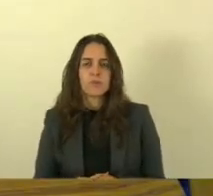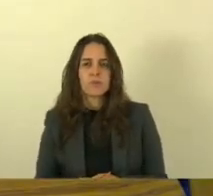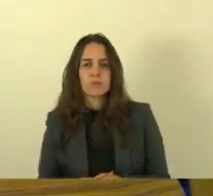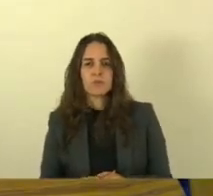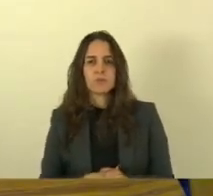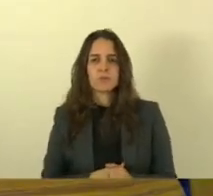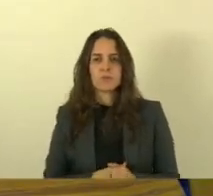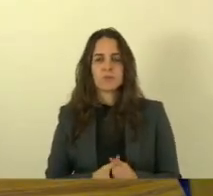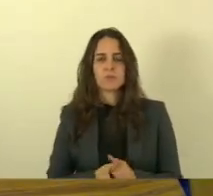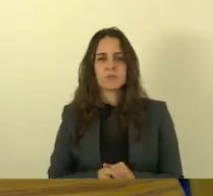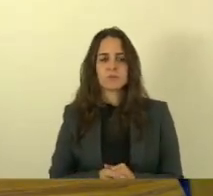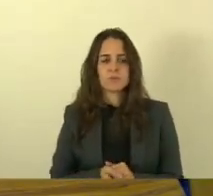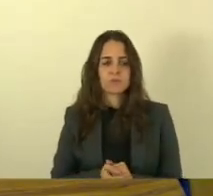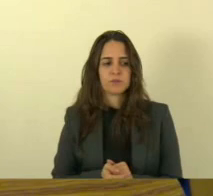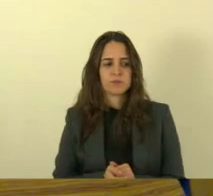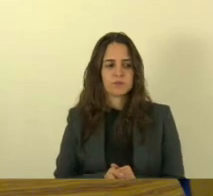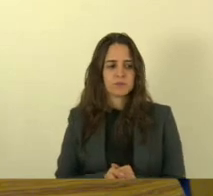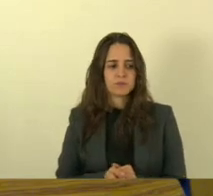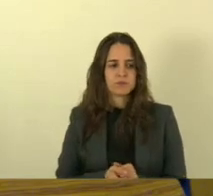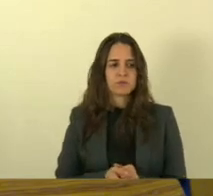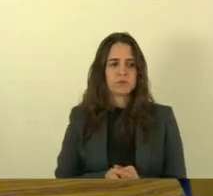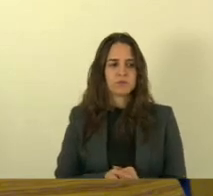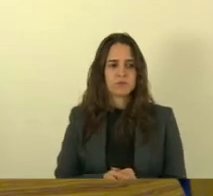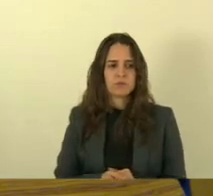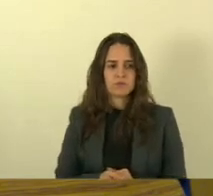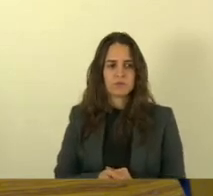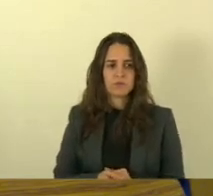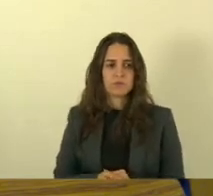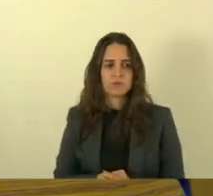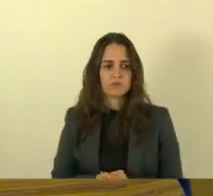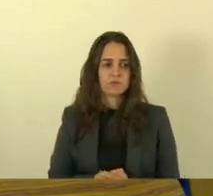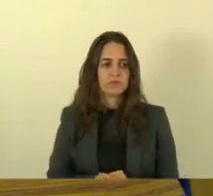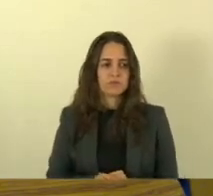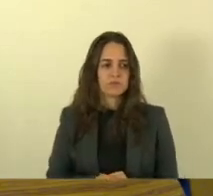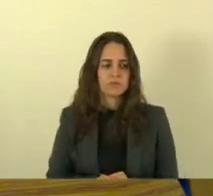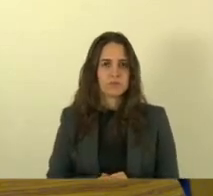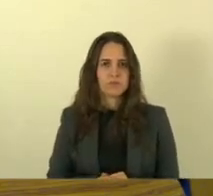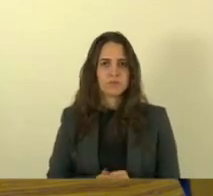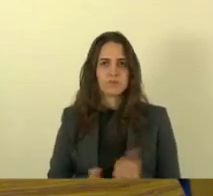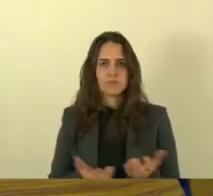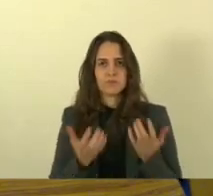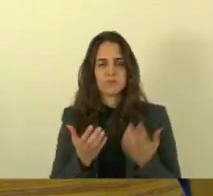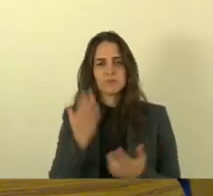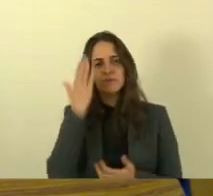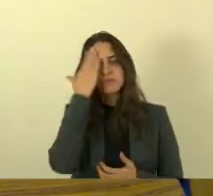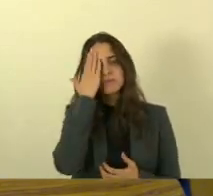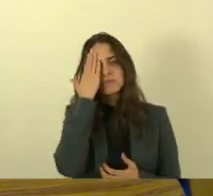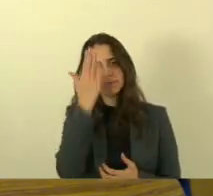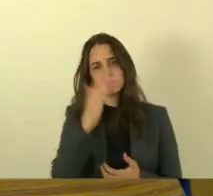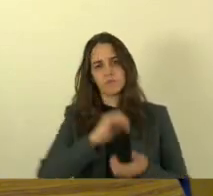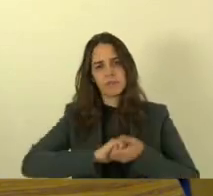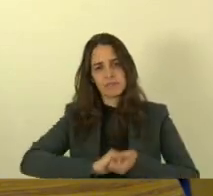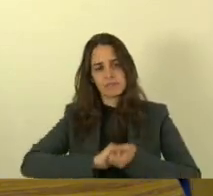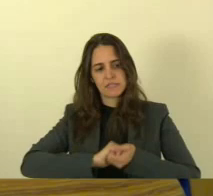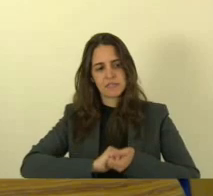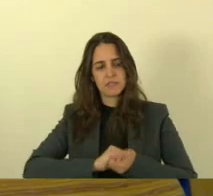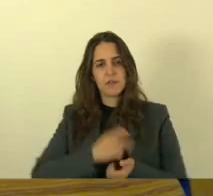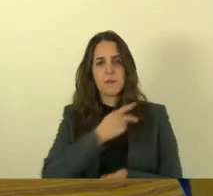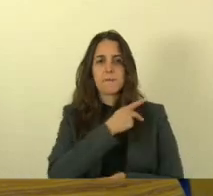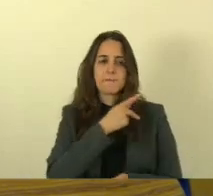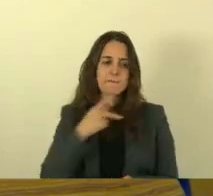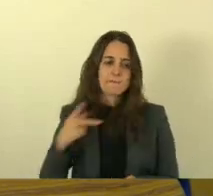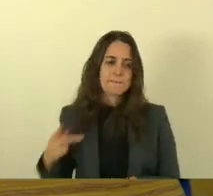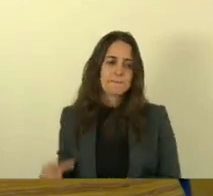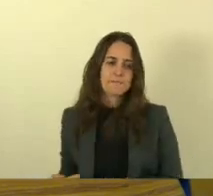você hoje que veio toda é queria agradecer também saudar o nosso presidente